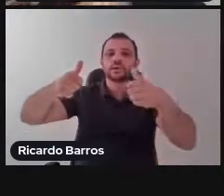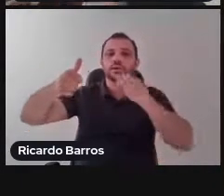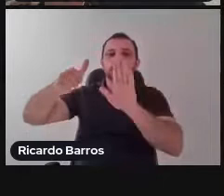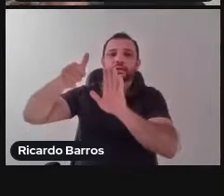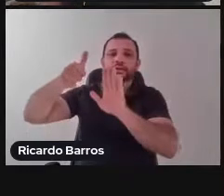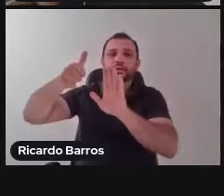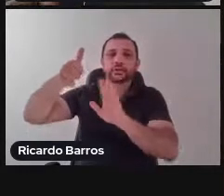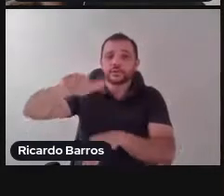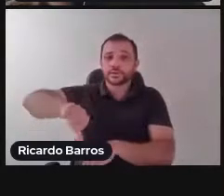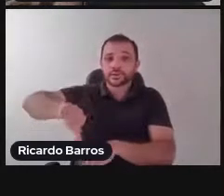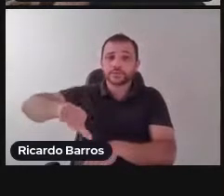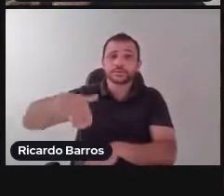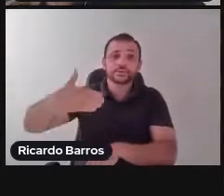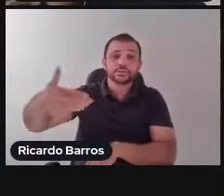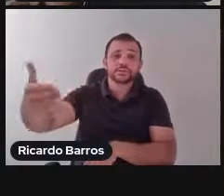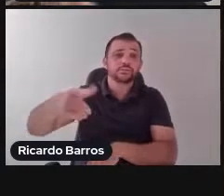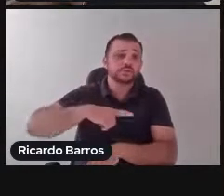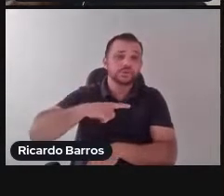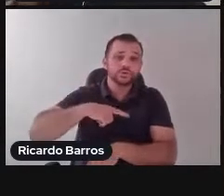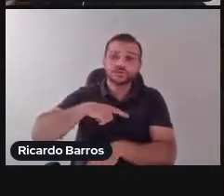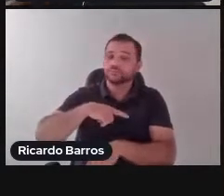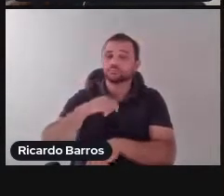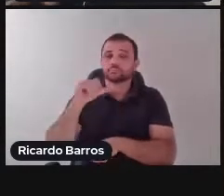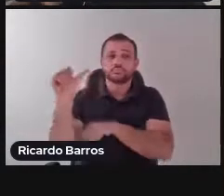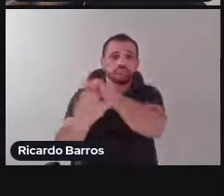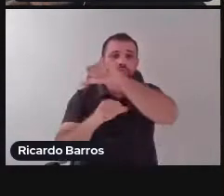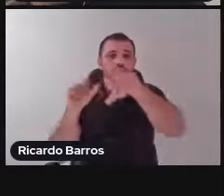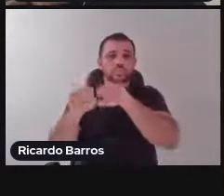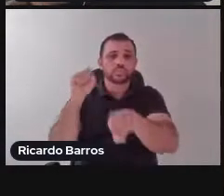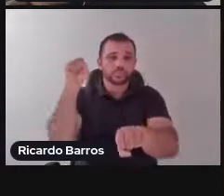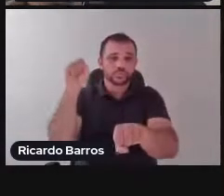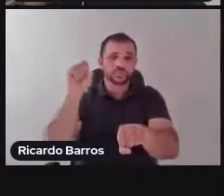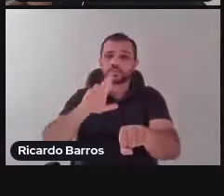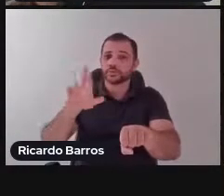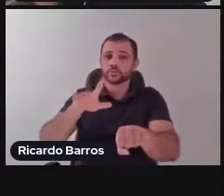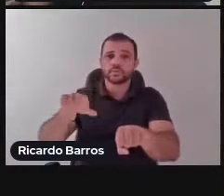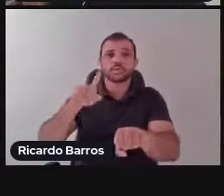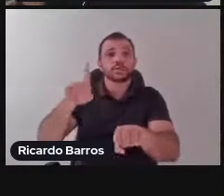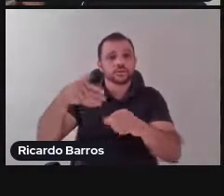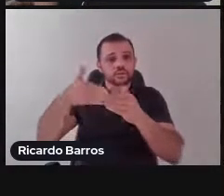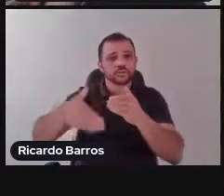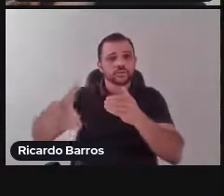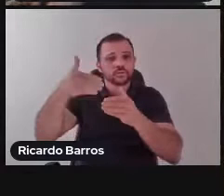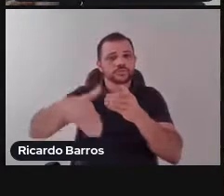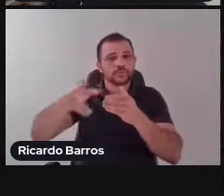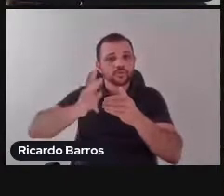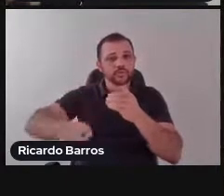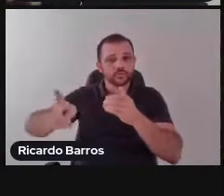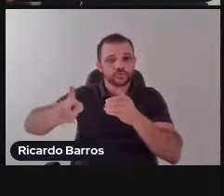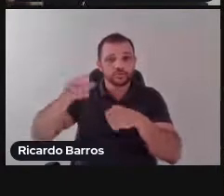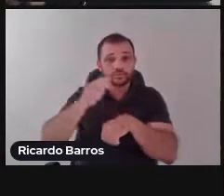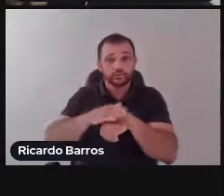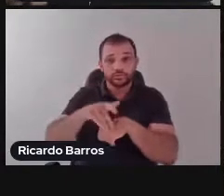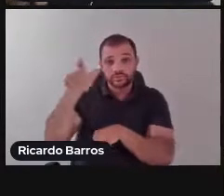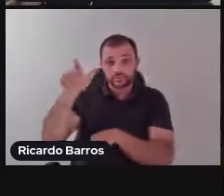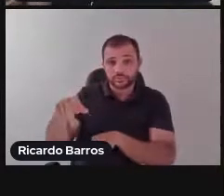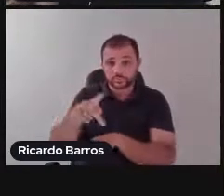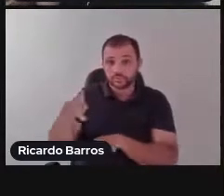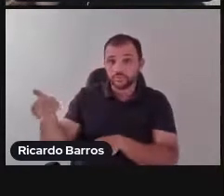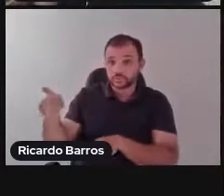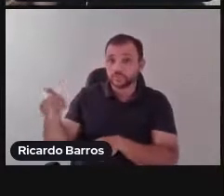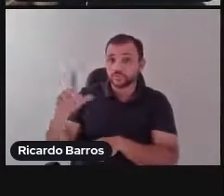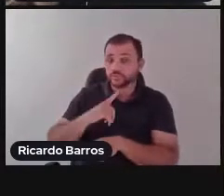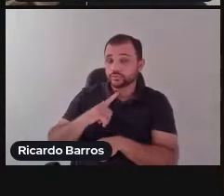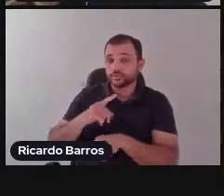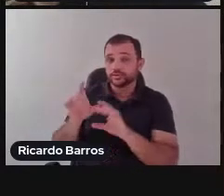Diria a Boaventura de Sousa Santos, salvo o menor juízo, com uma liberdade cátedra e também poética, para, então, parafraseá